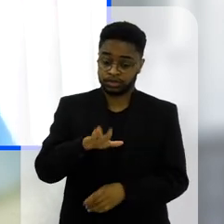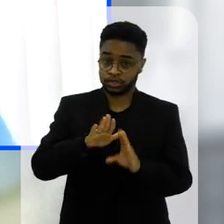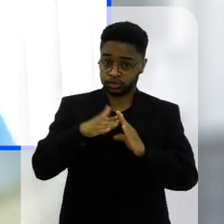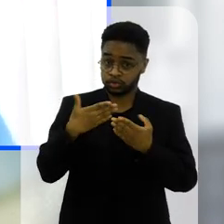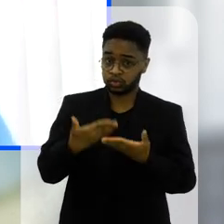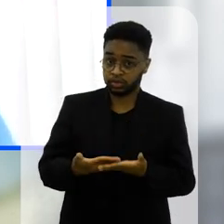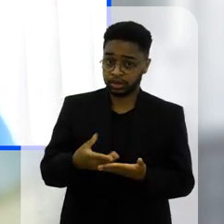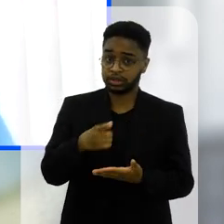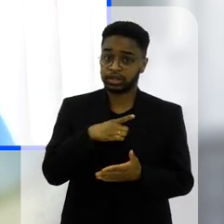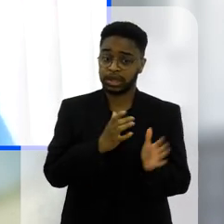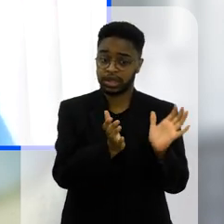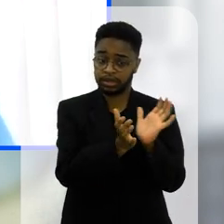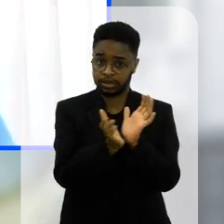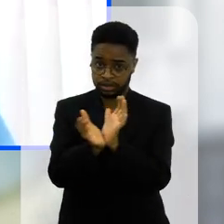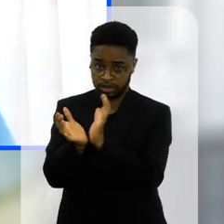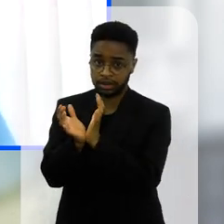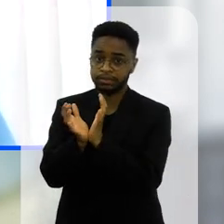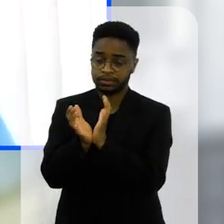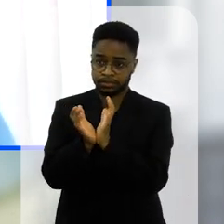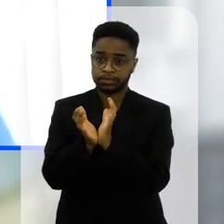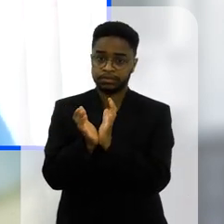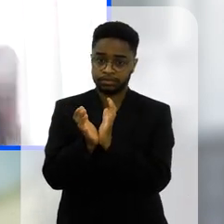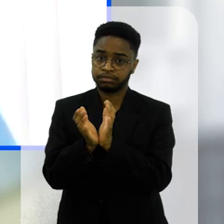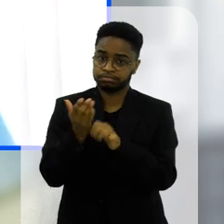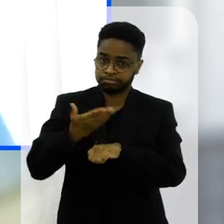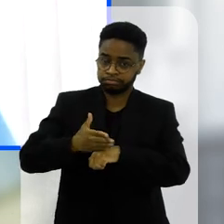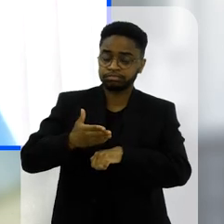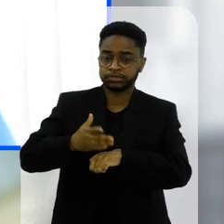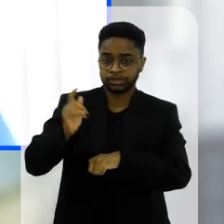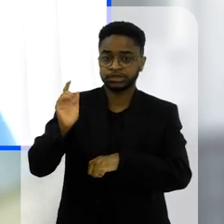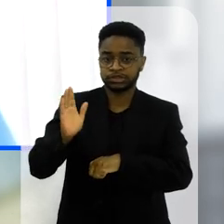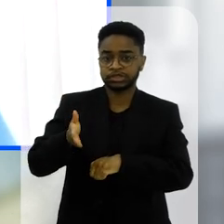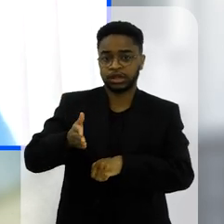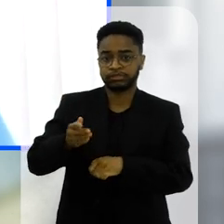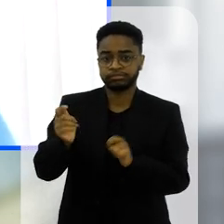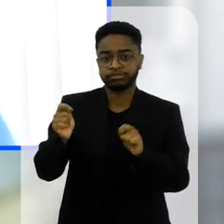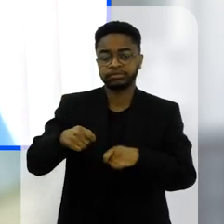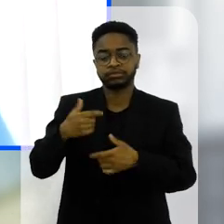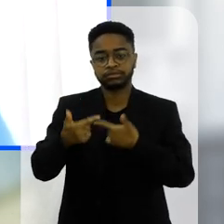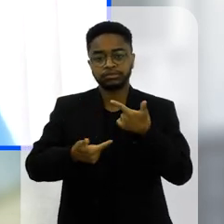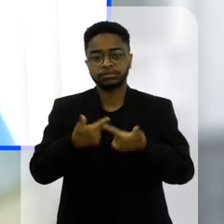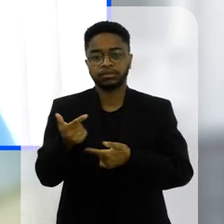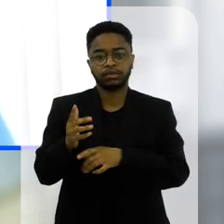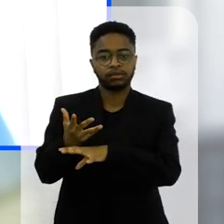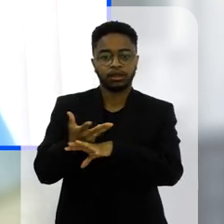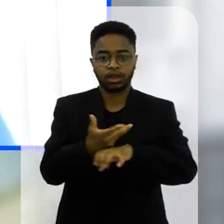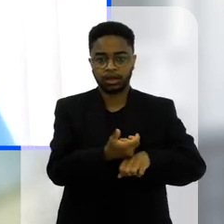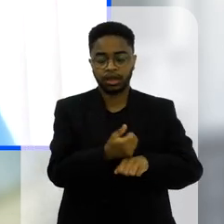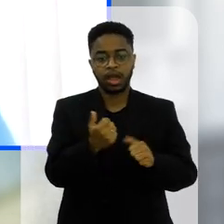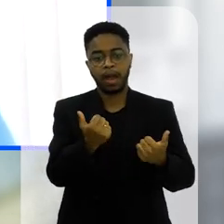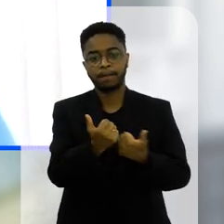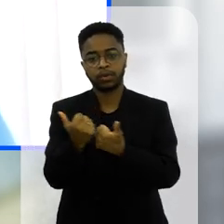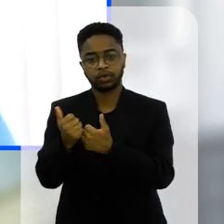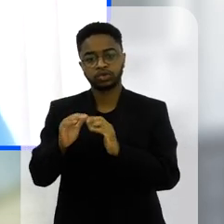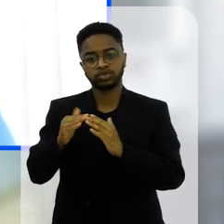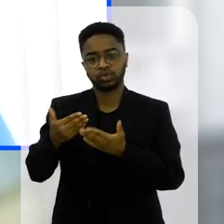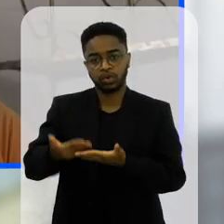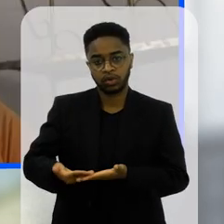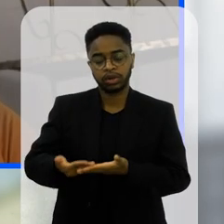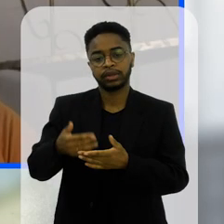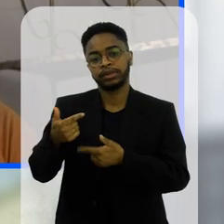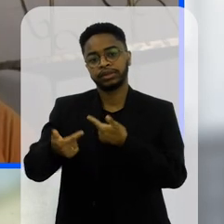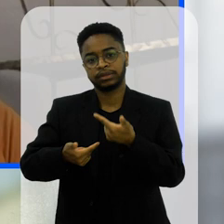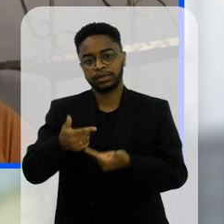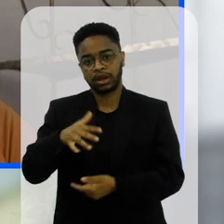escolar a gente tem as nossas equipes inclusive do INAP o PROINAP que um programa interdisciplinar de apoio às escolas que fazem trabalho com as nossas